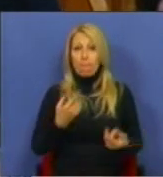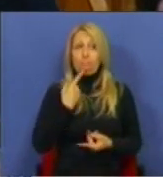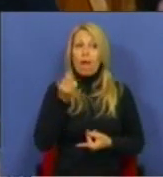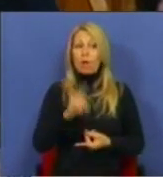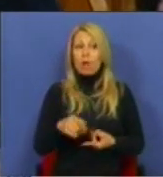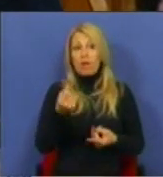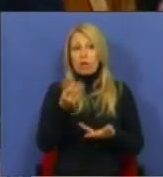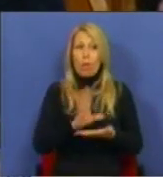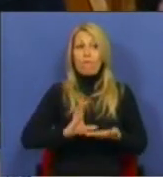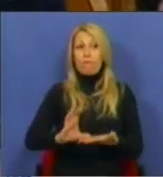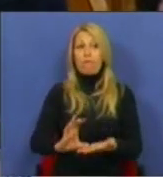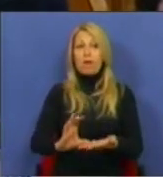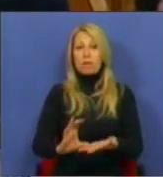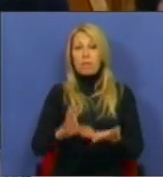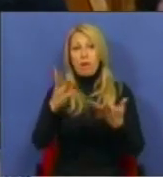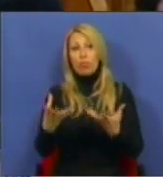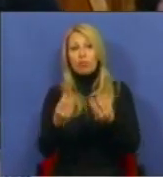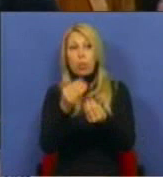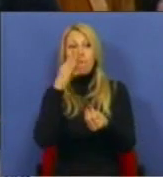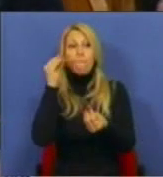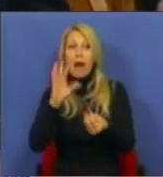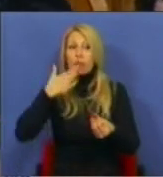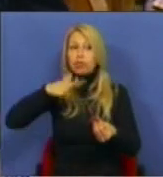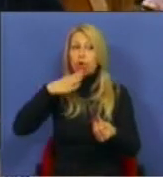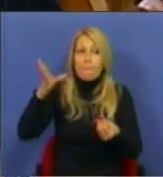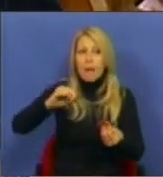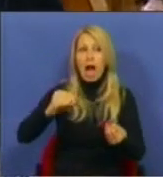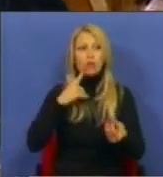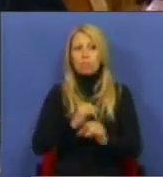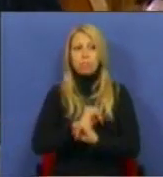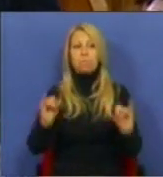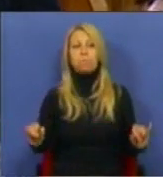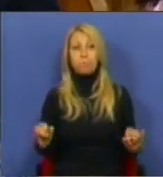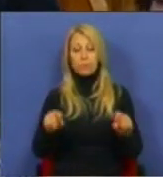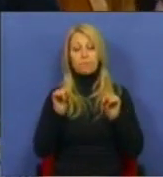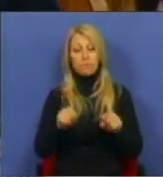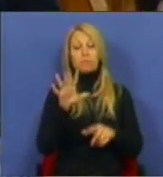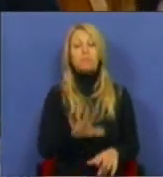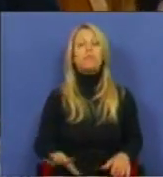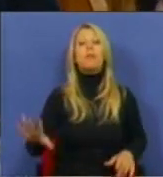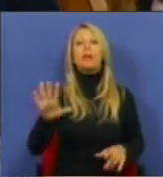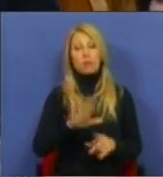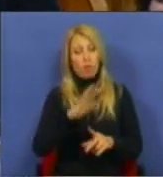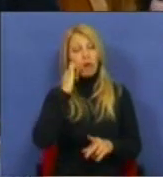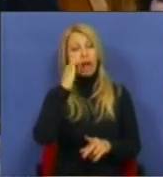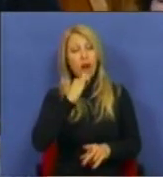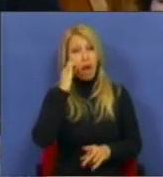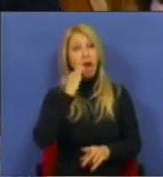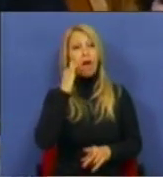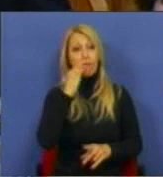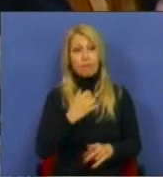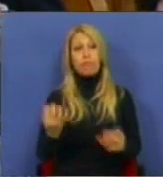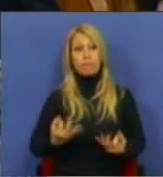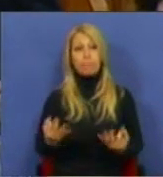financiamento junto das entidades bancárias? Essa é a situação de gravidade particular